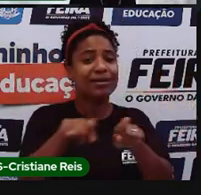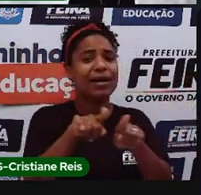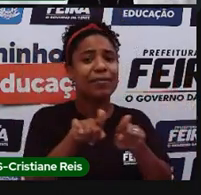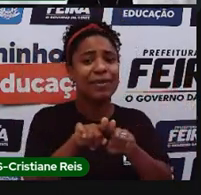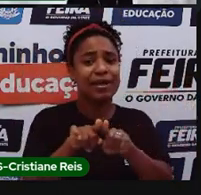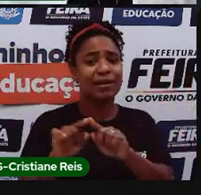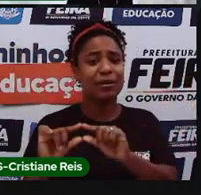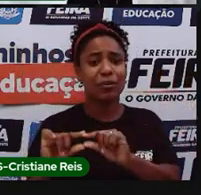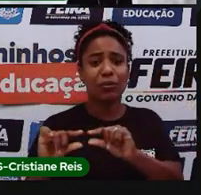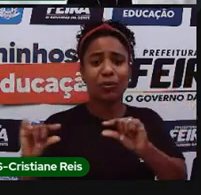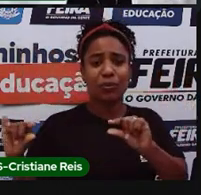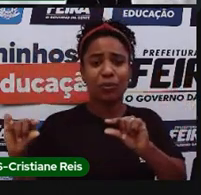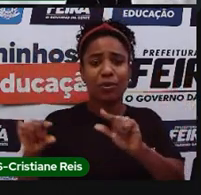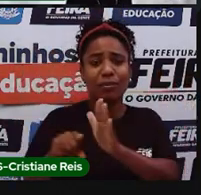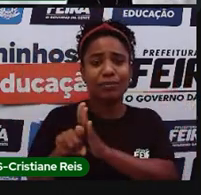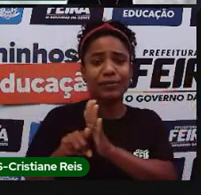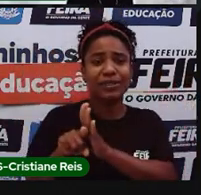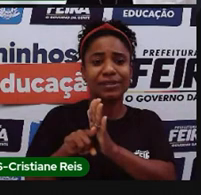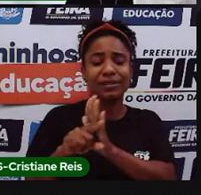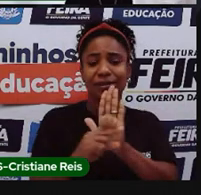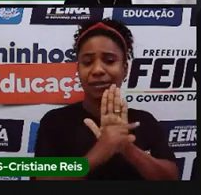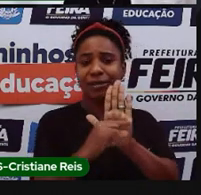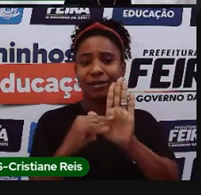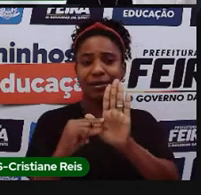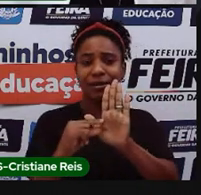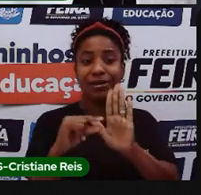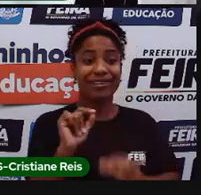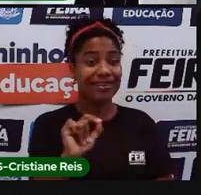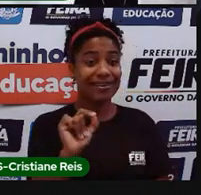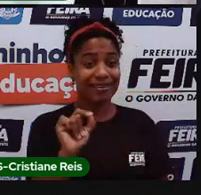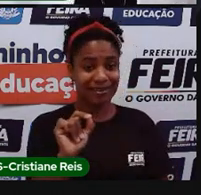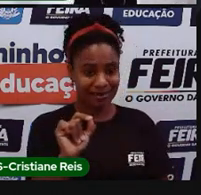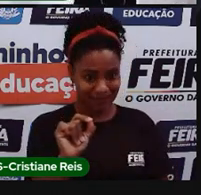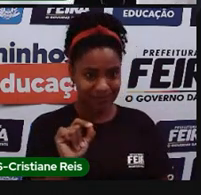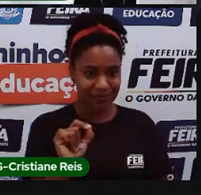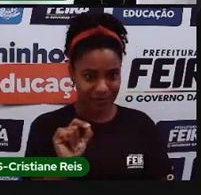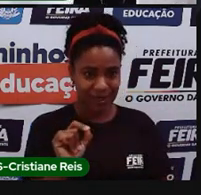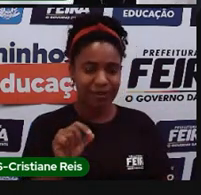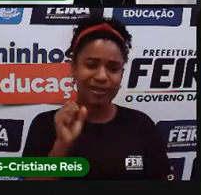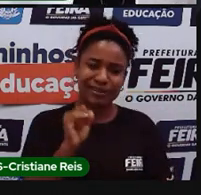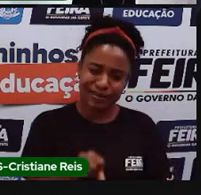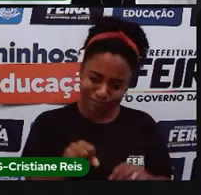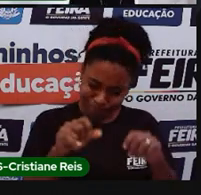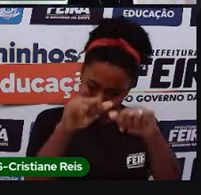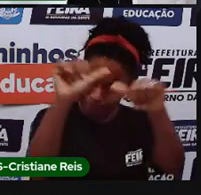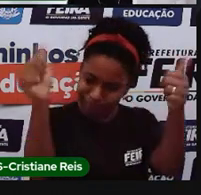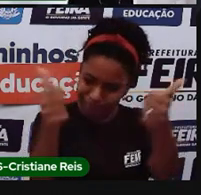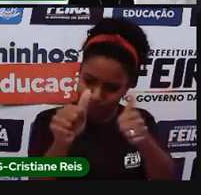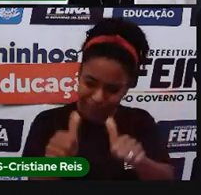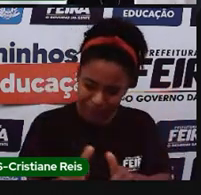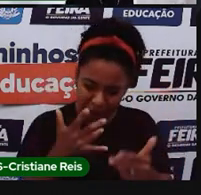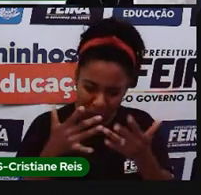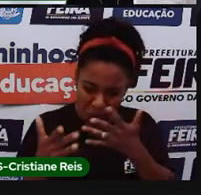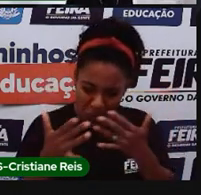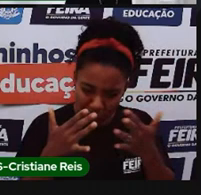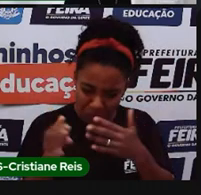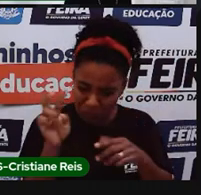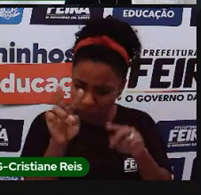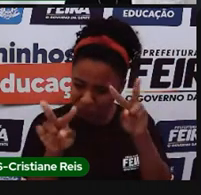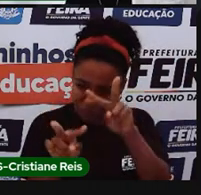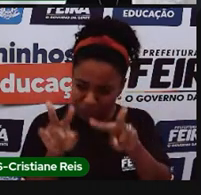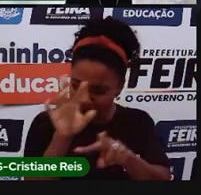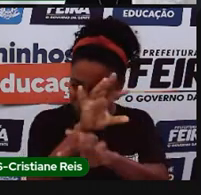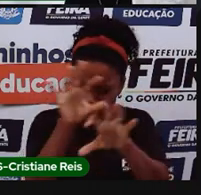ajudar a compreender muito o mapa, porque se eu pegar o mapa e só ficar olhando essas cores aí, vai dizer